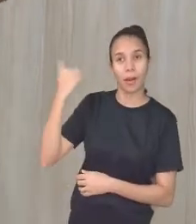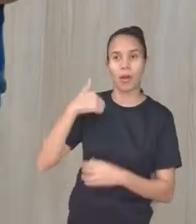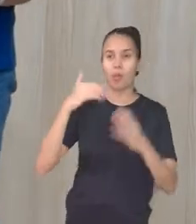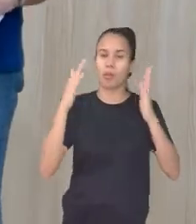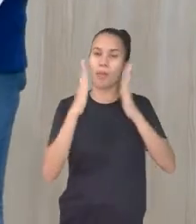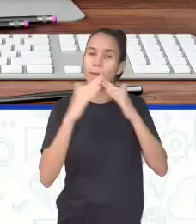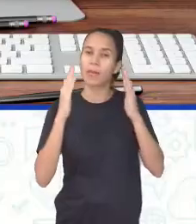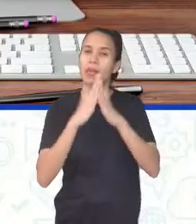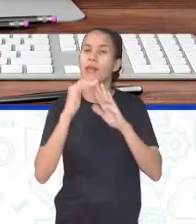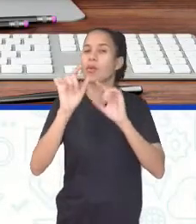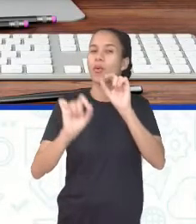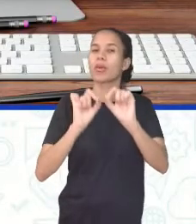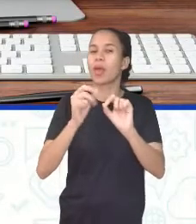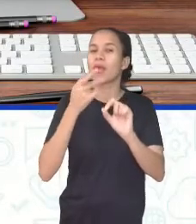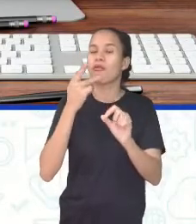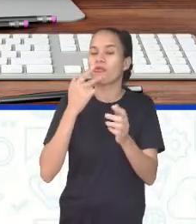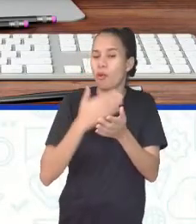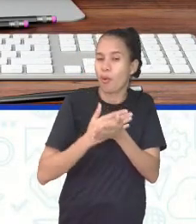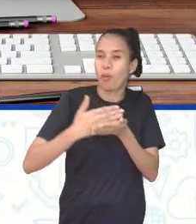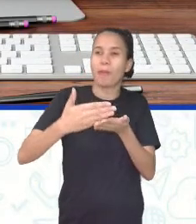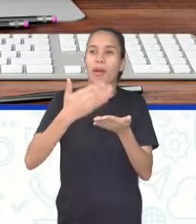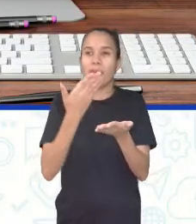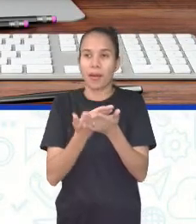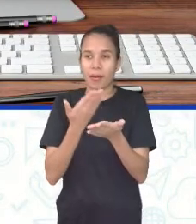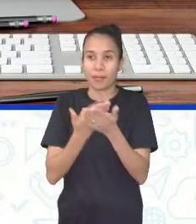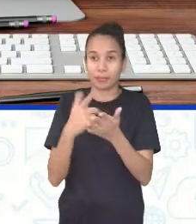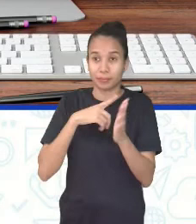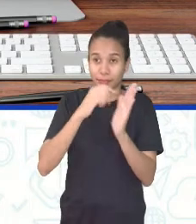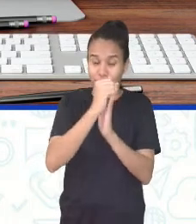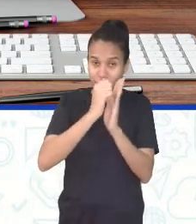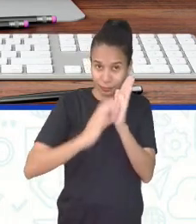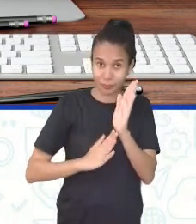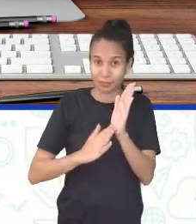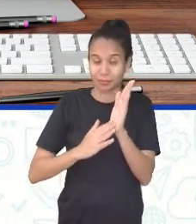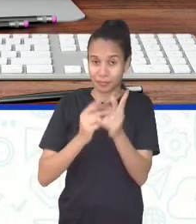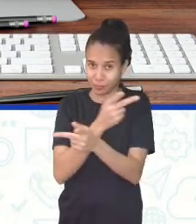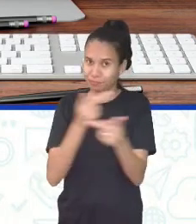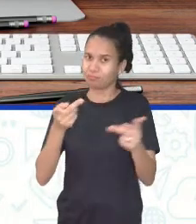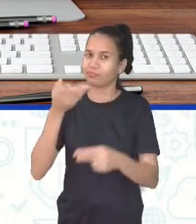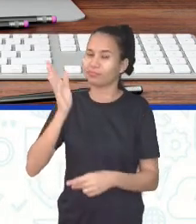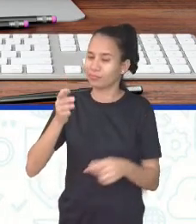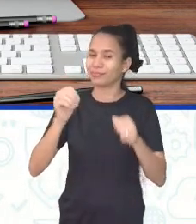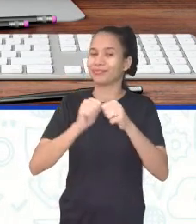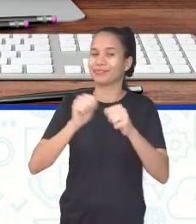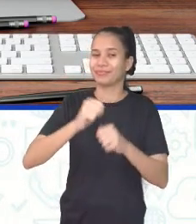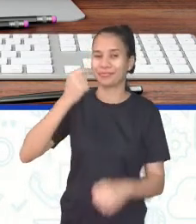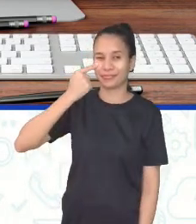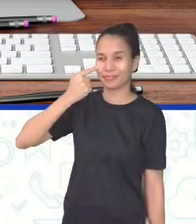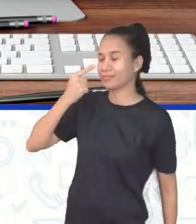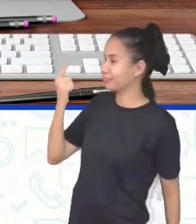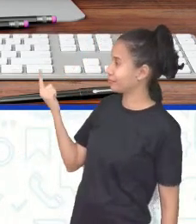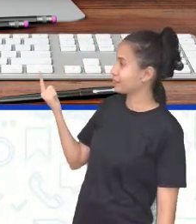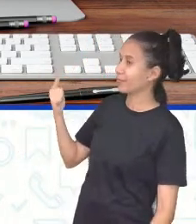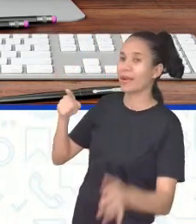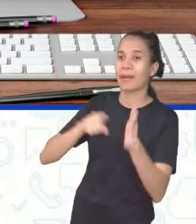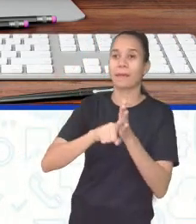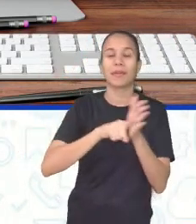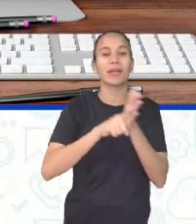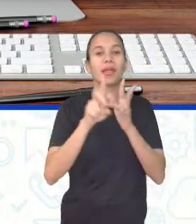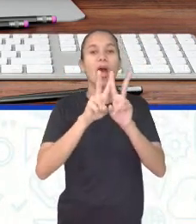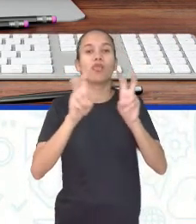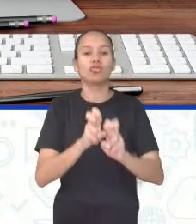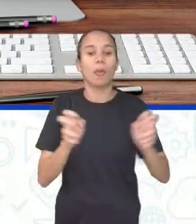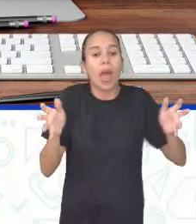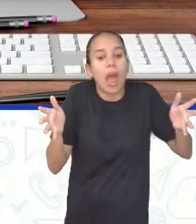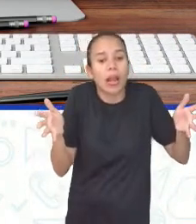pedido e disse que ia começar a aula com essa atividade que vocês devem ter feito, que era a pesquisa sobre estímulo.